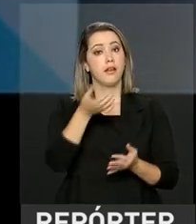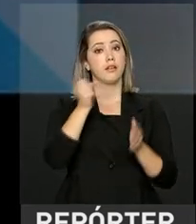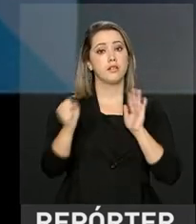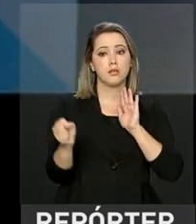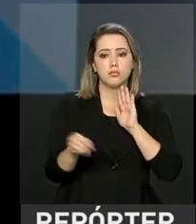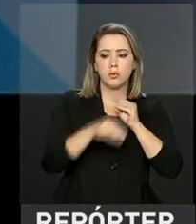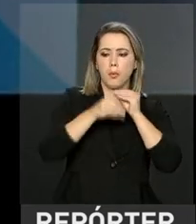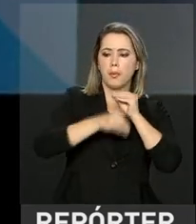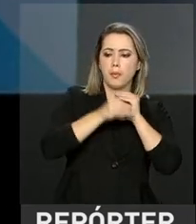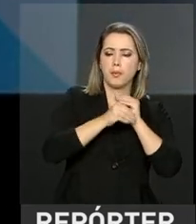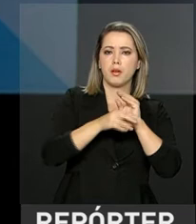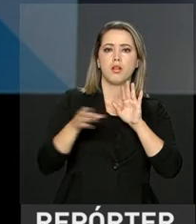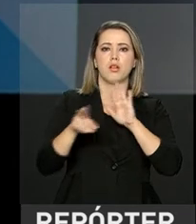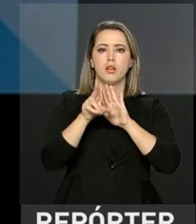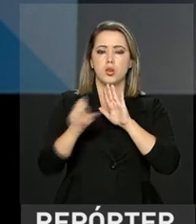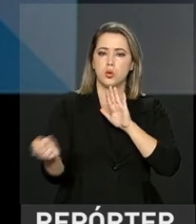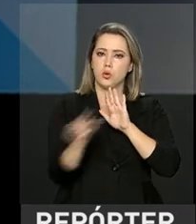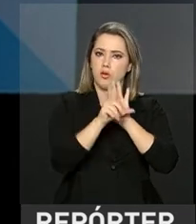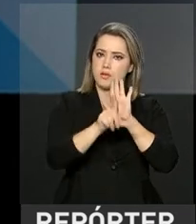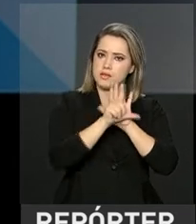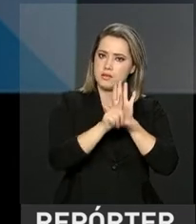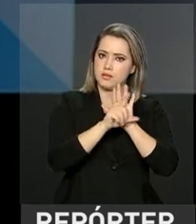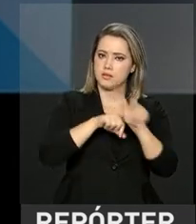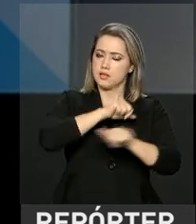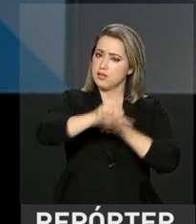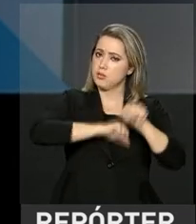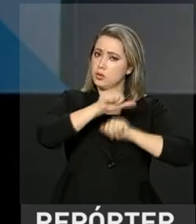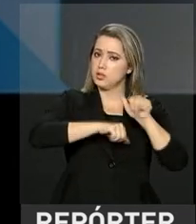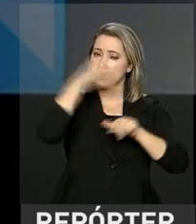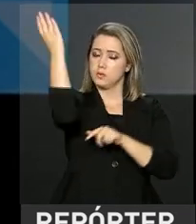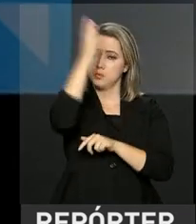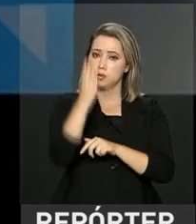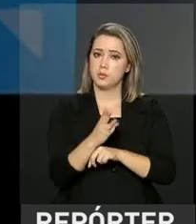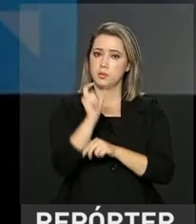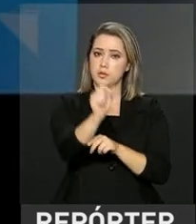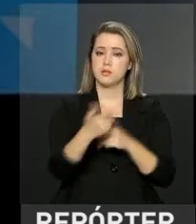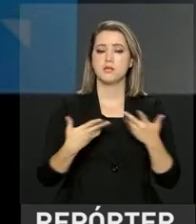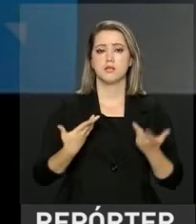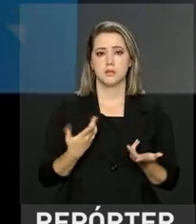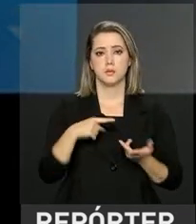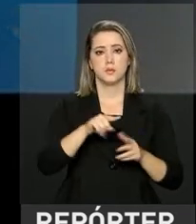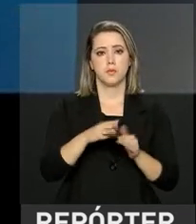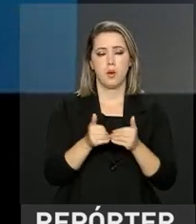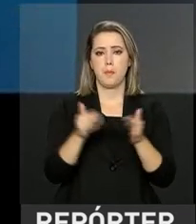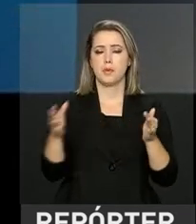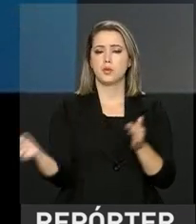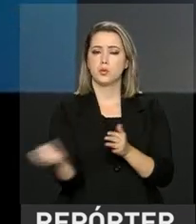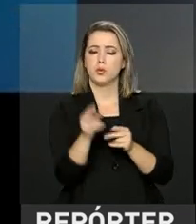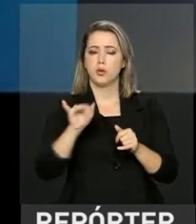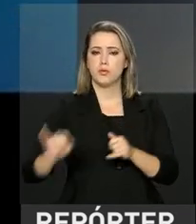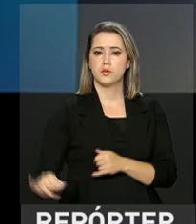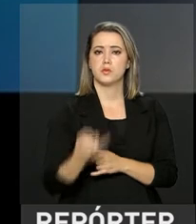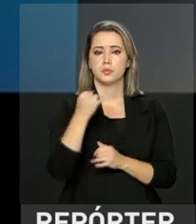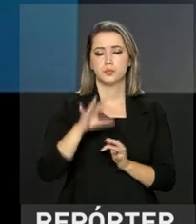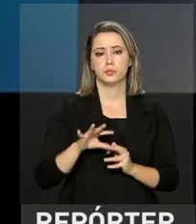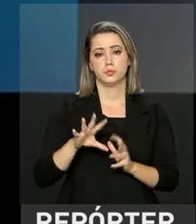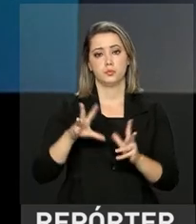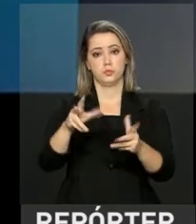transformando o país. E que estão abrindo novas oportunidades para todos.